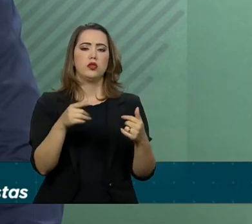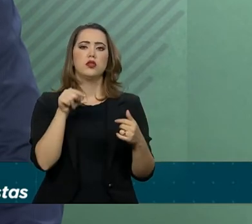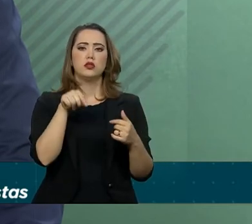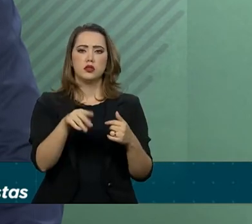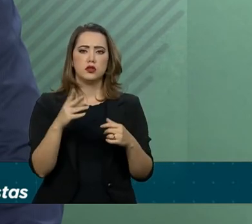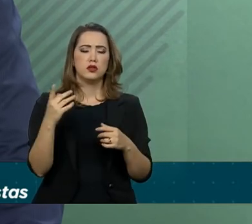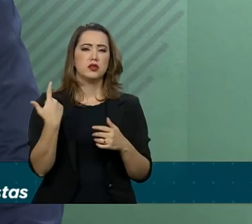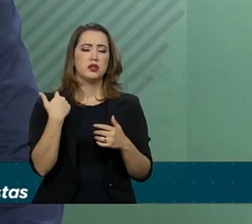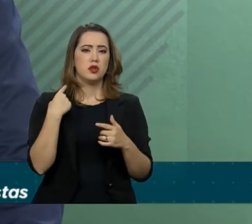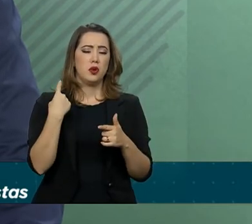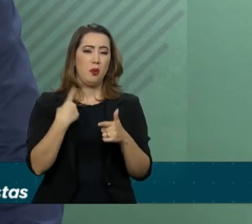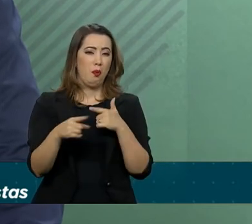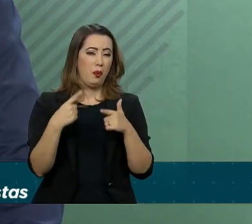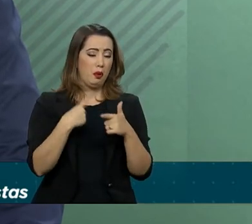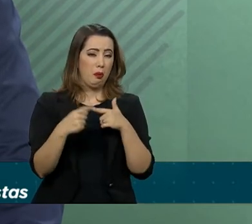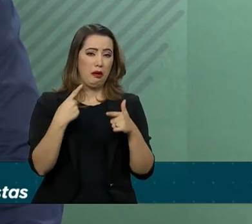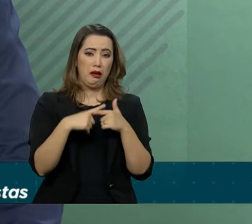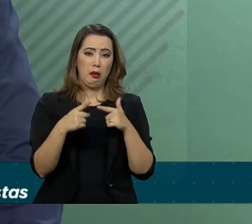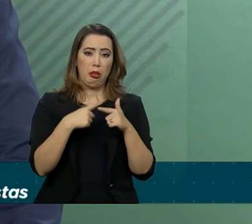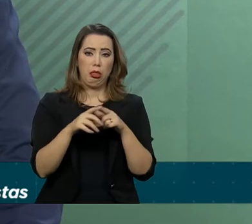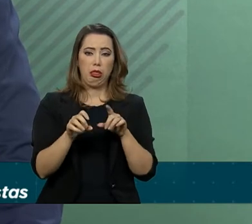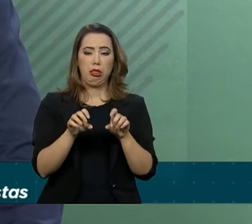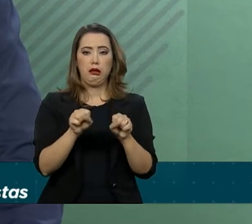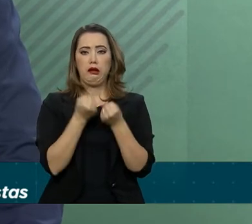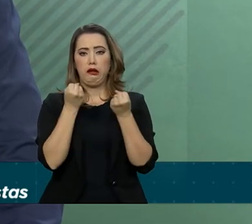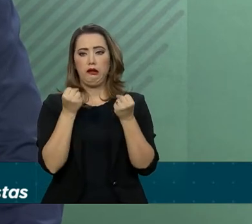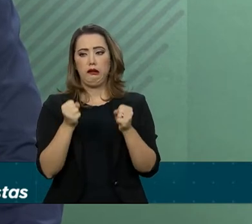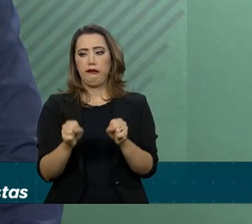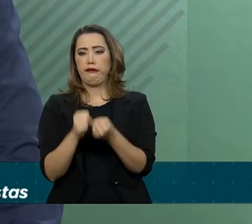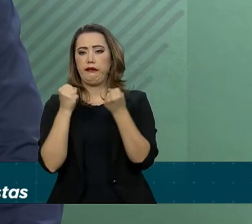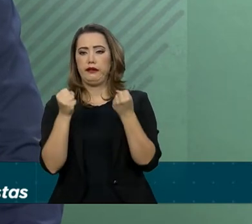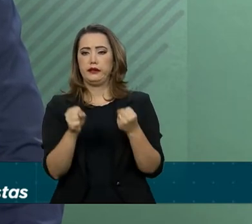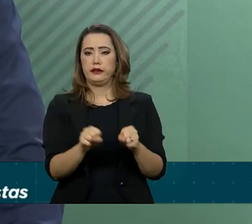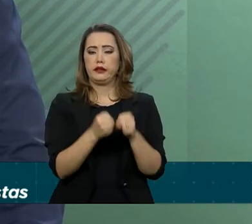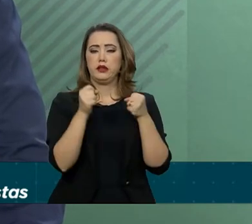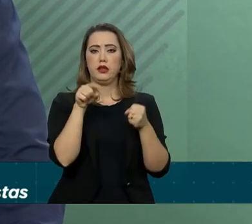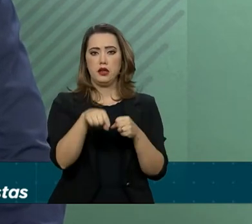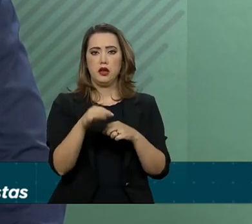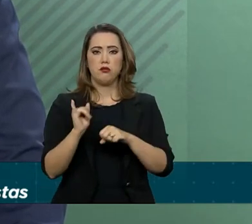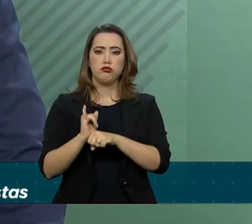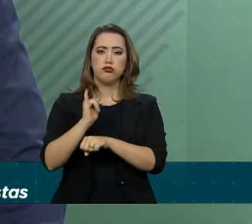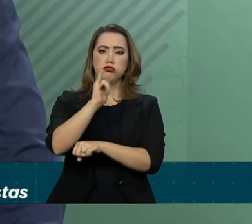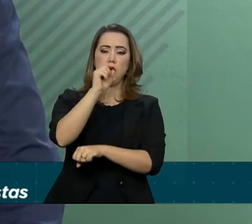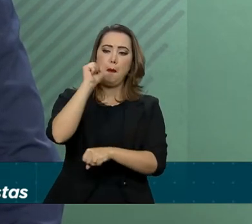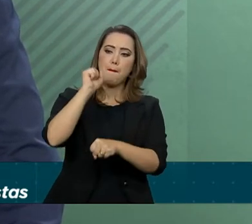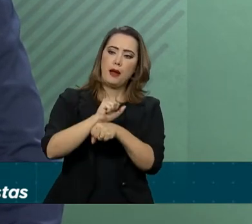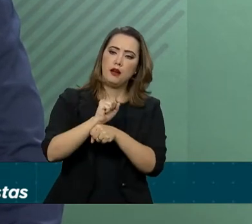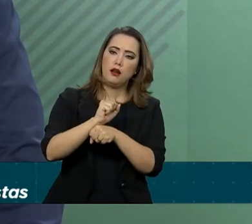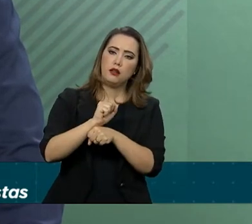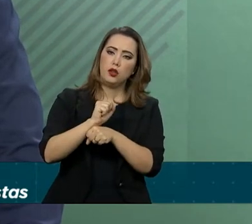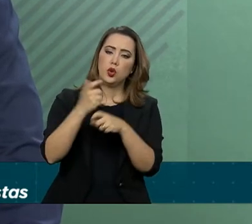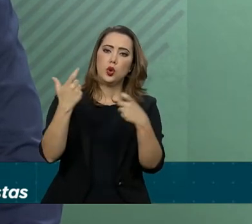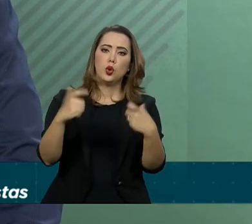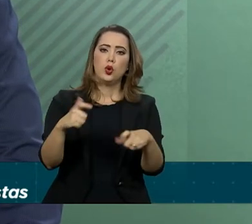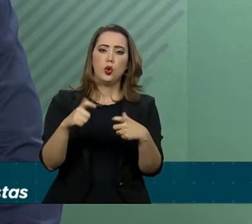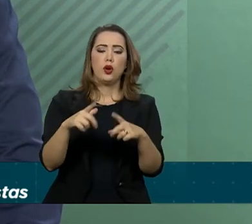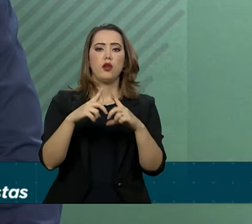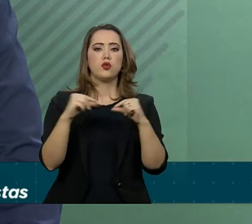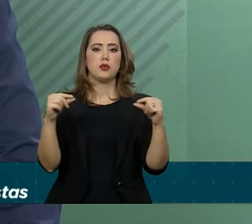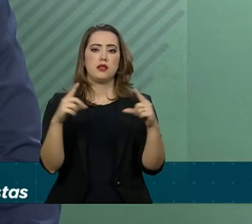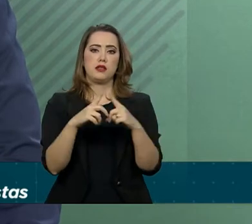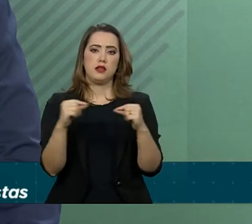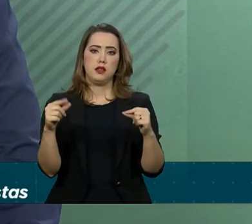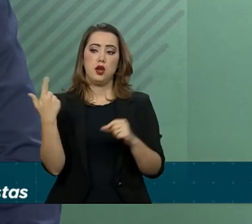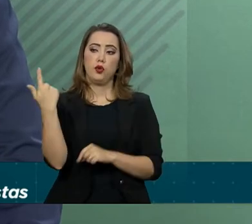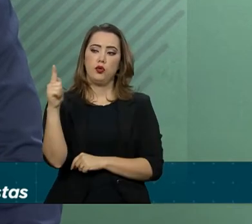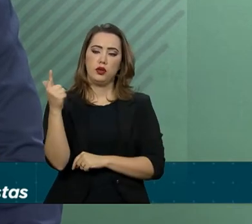elevado grau de deterioração. Essas aeronaves estão paradas nos aeroportos de Brasília,